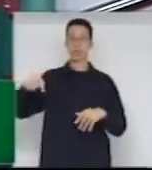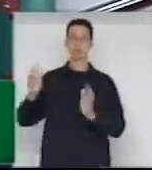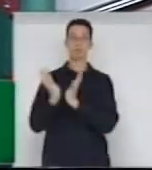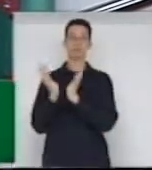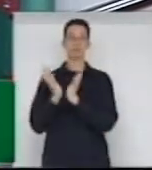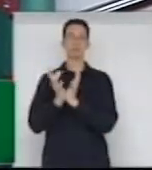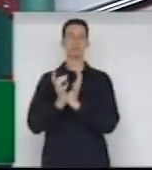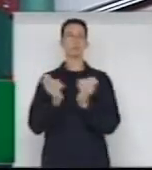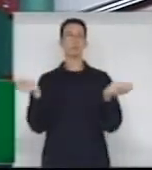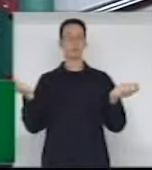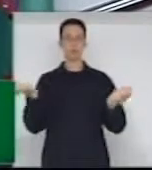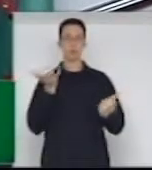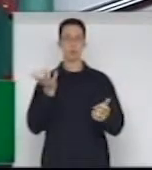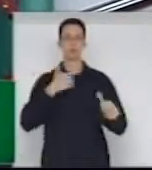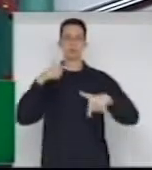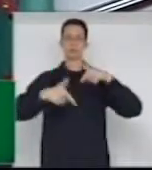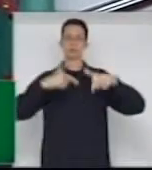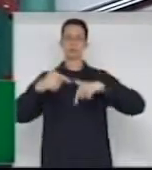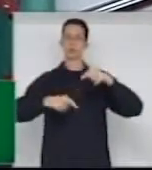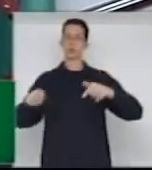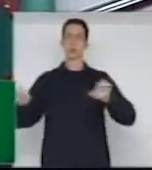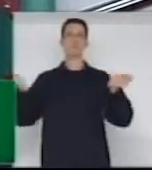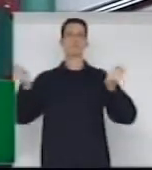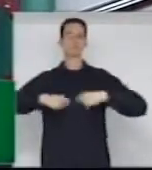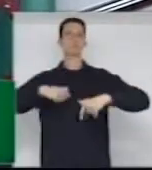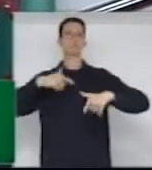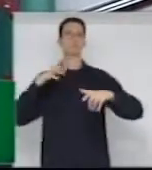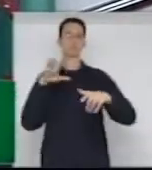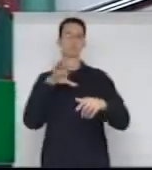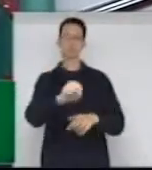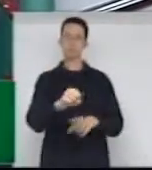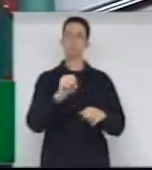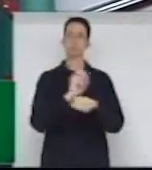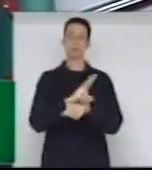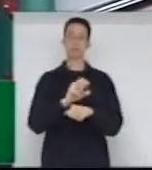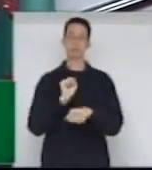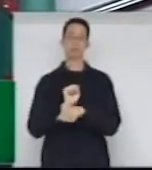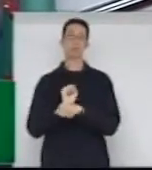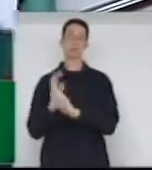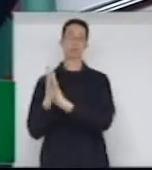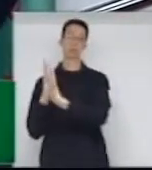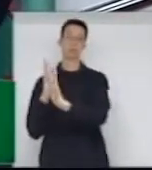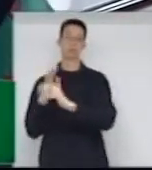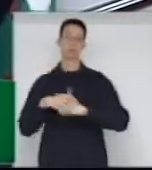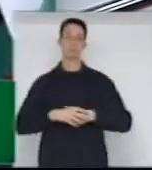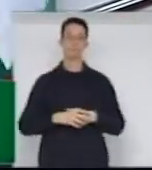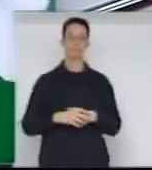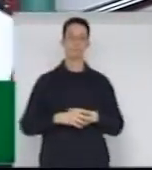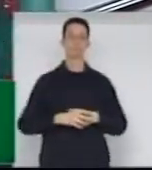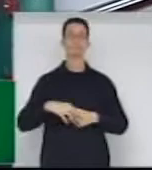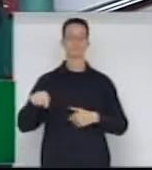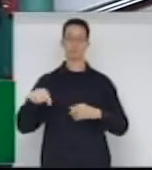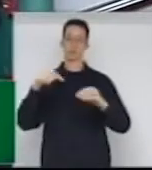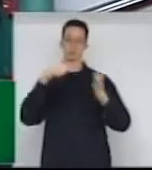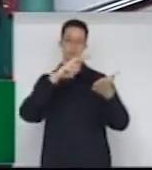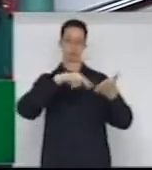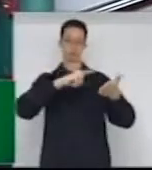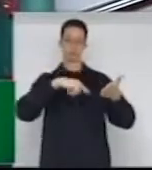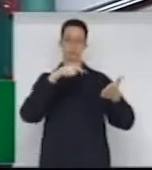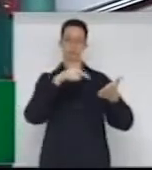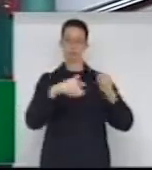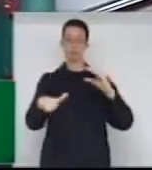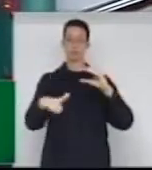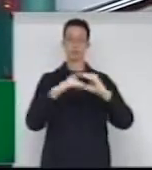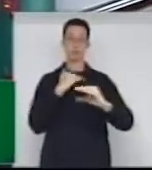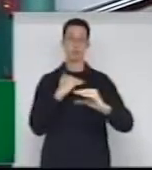aptas em todas as fases à espera da convocação. Este é o e-mail que eu recebi das